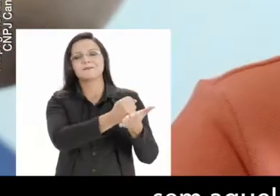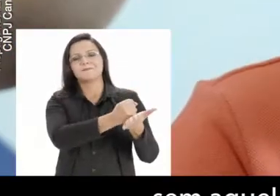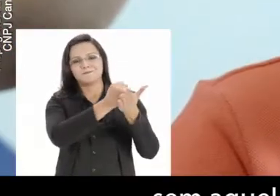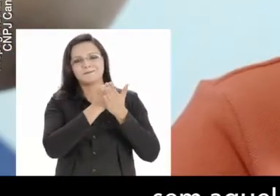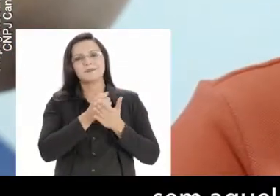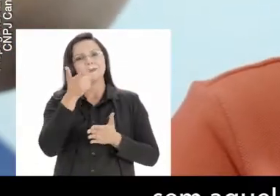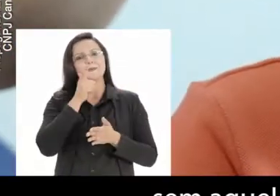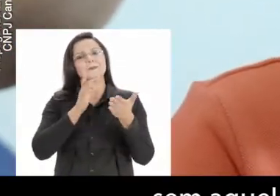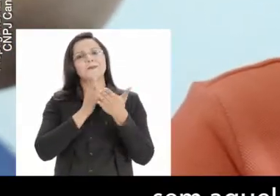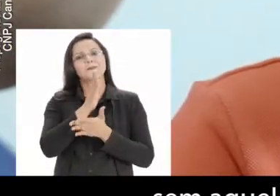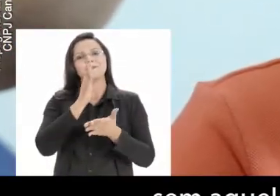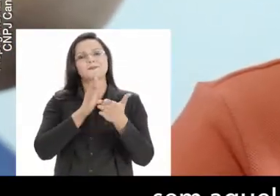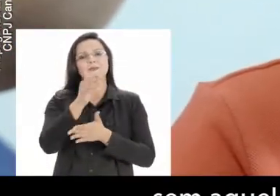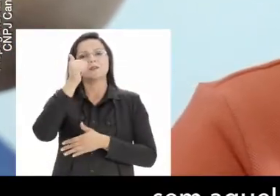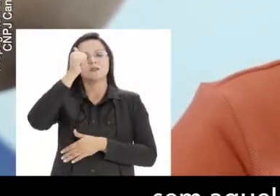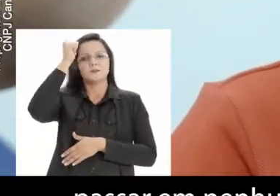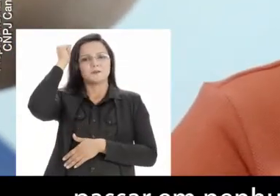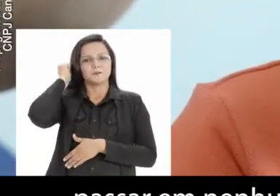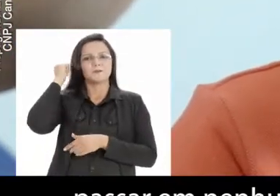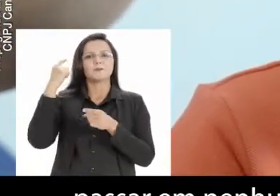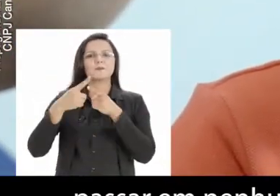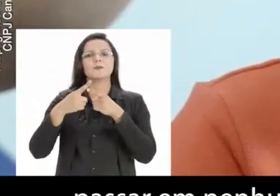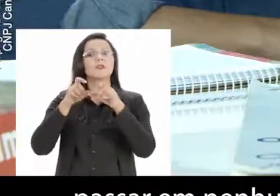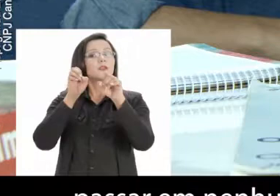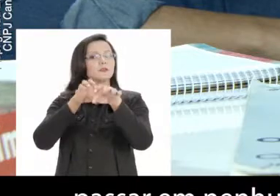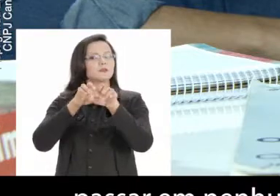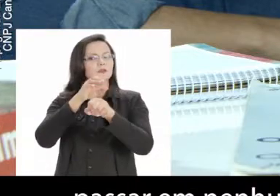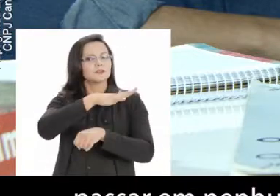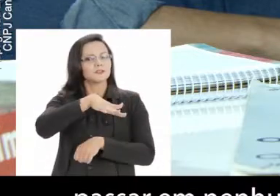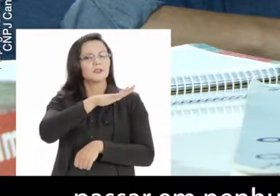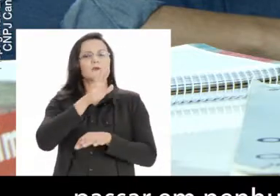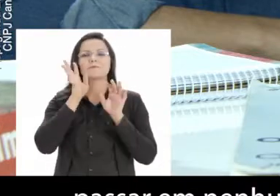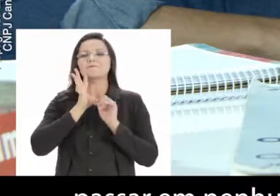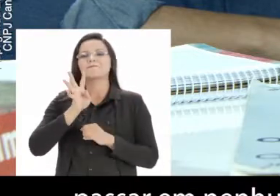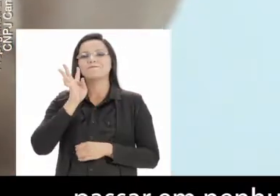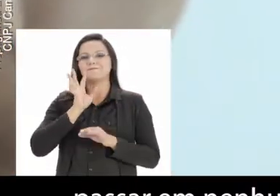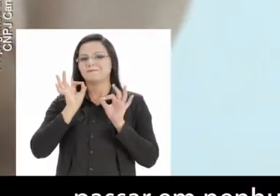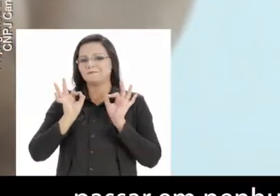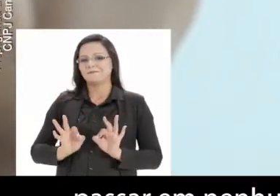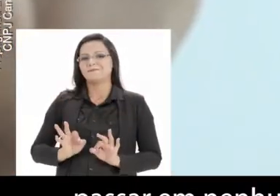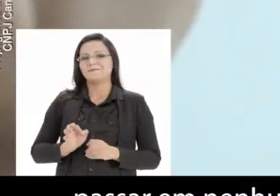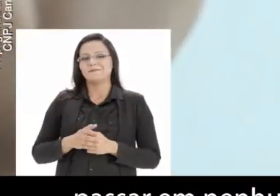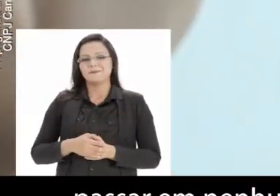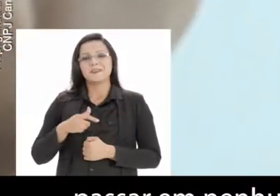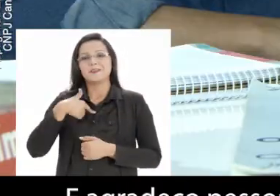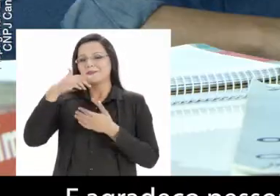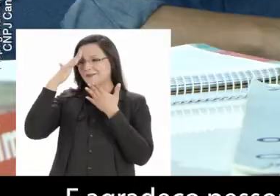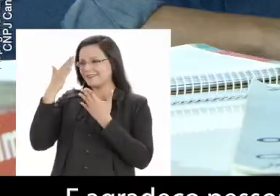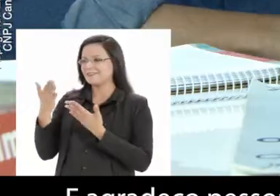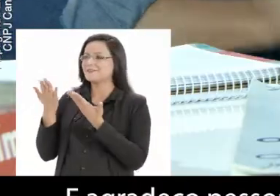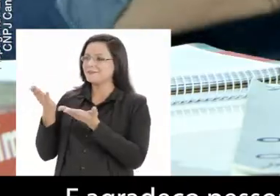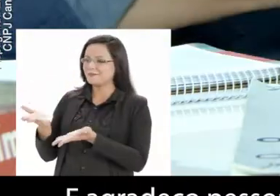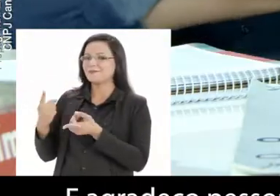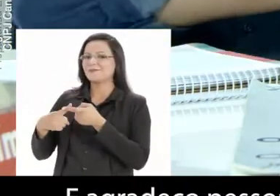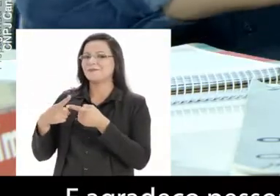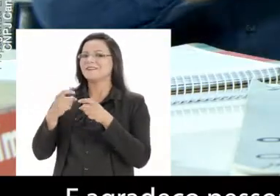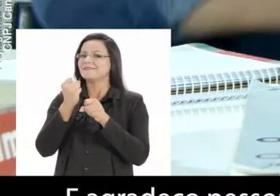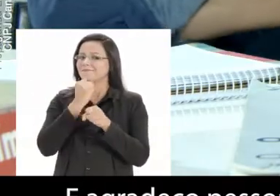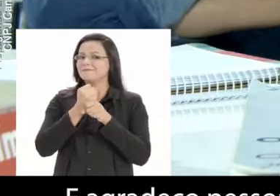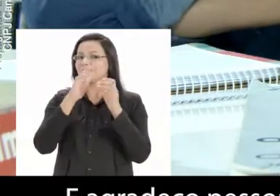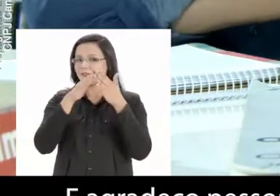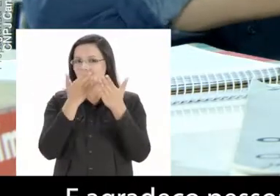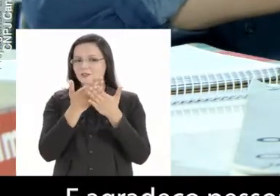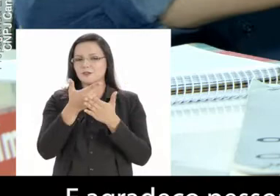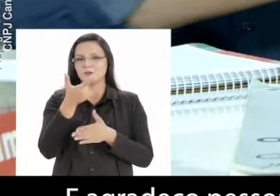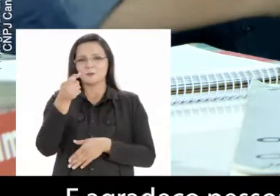colégio eu falo que eu não teria conseguido passar em nenhum vestibular. Porque a educação de lá é de qualificado. E eu agradeço pessoalmente, assim,